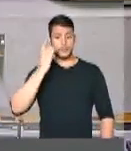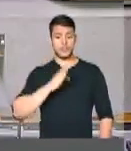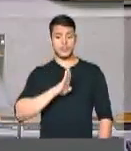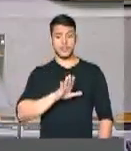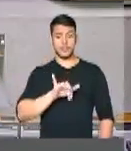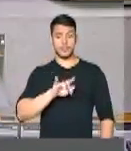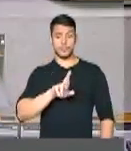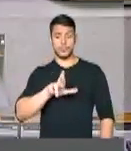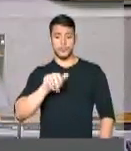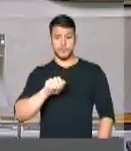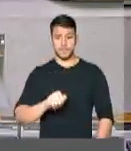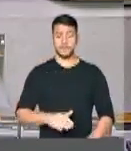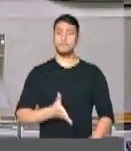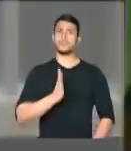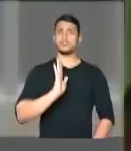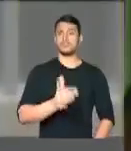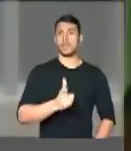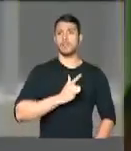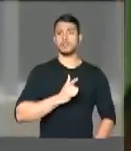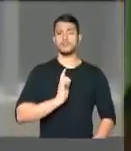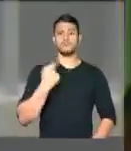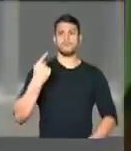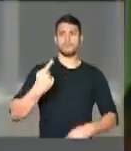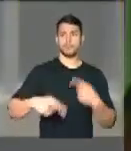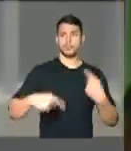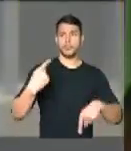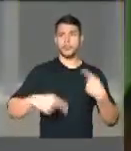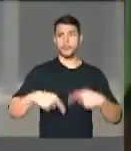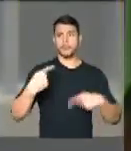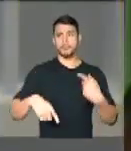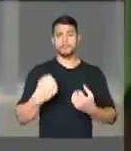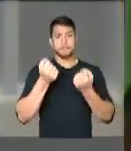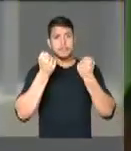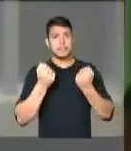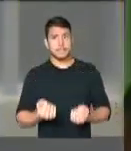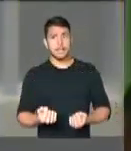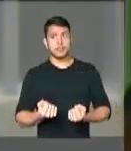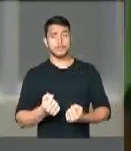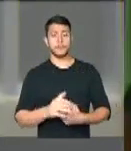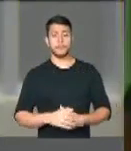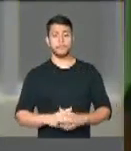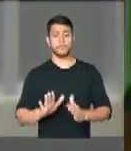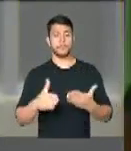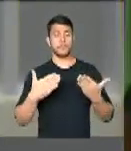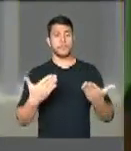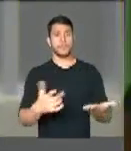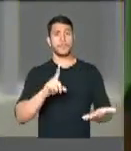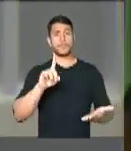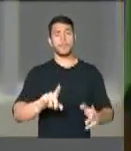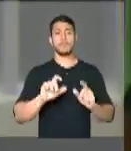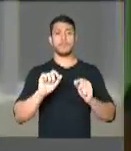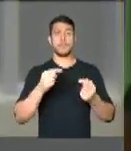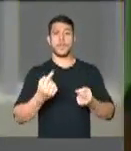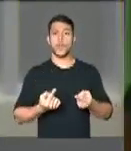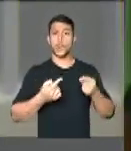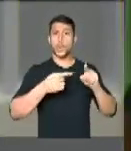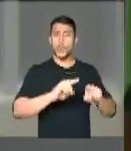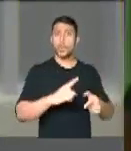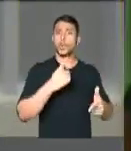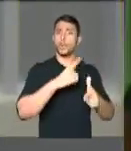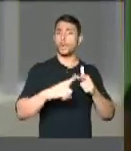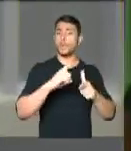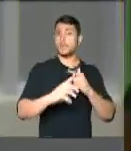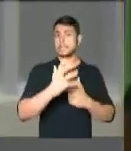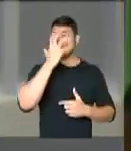reforma da Previdência, que eu tive a honra por coerência e firmeza de votar contra essa medida perversa que